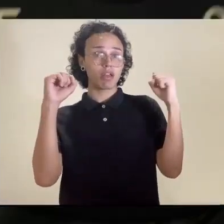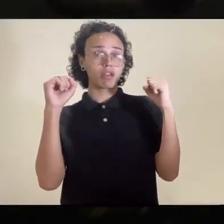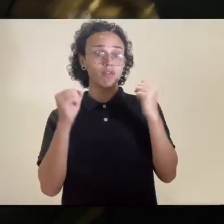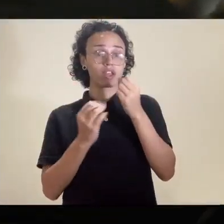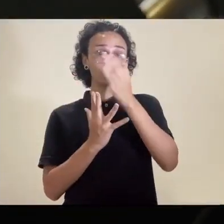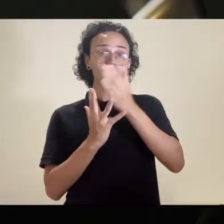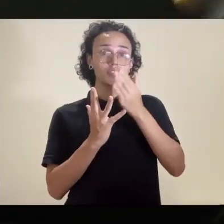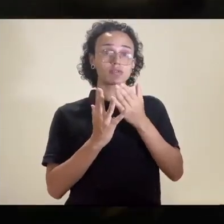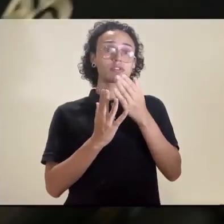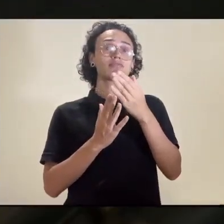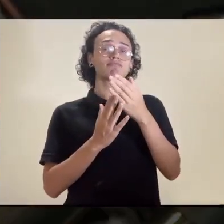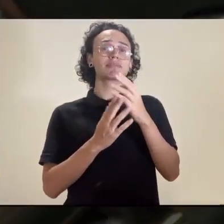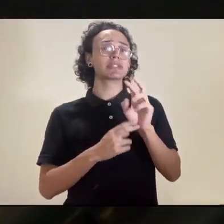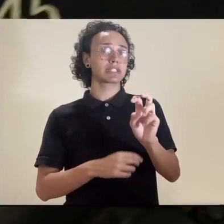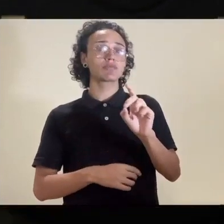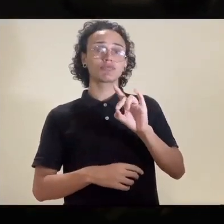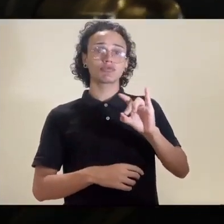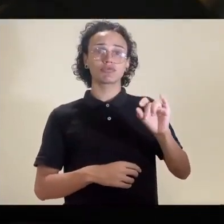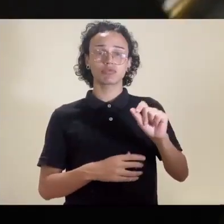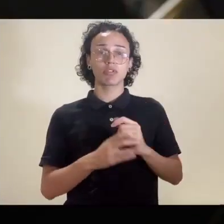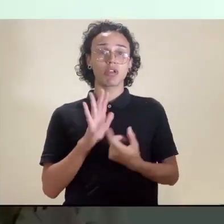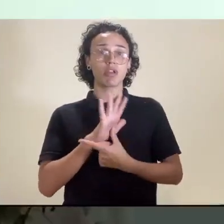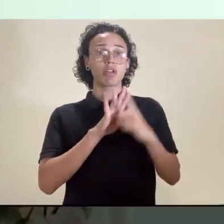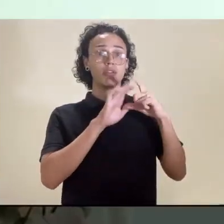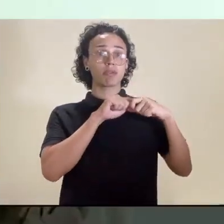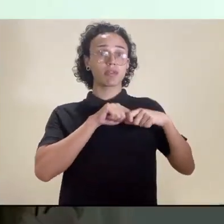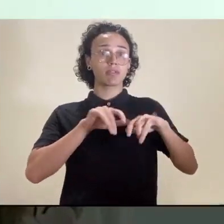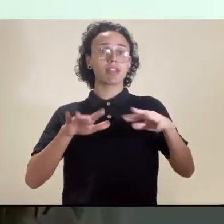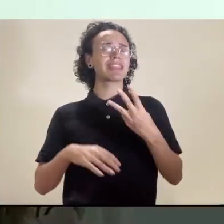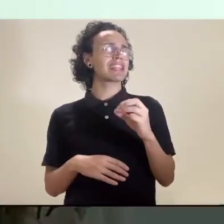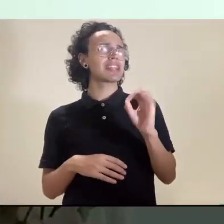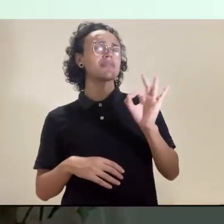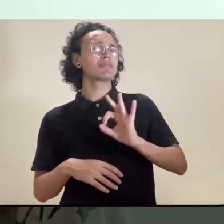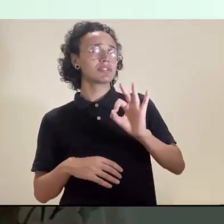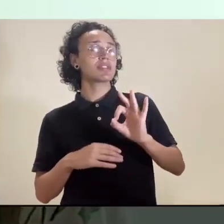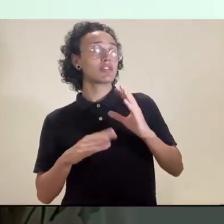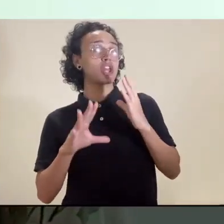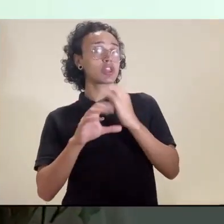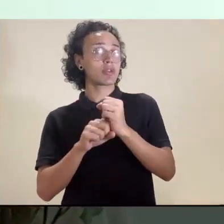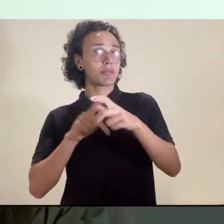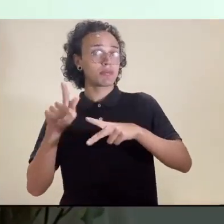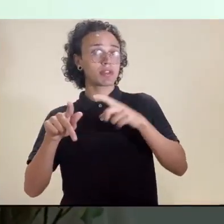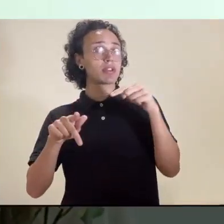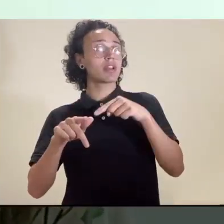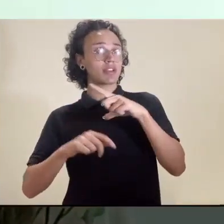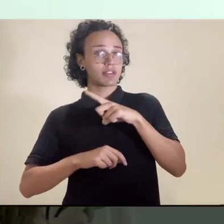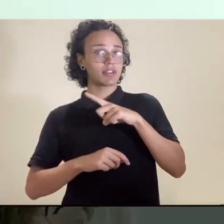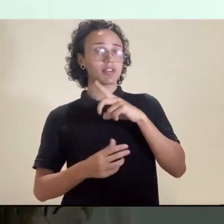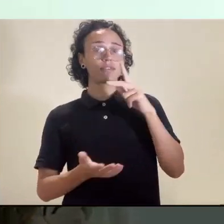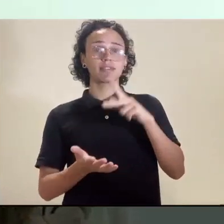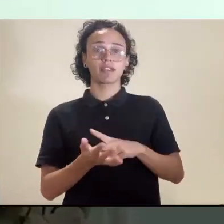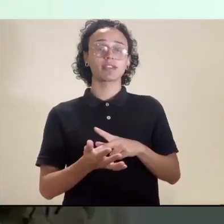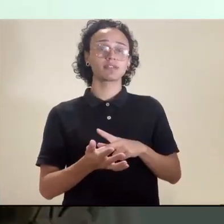minutos de atividade física em 5 dias. Antes da pandemia, gente tinha que 30% da população